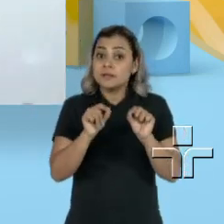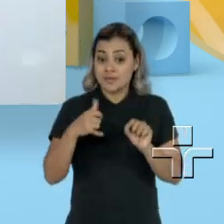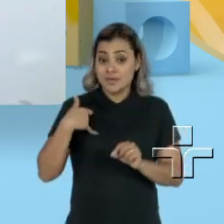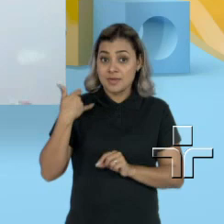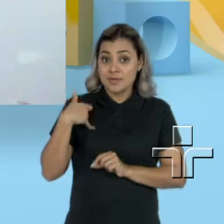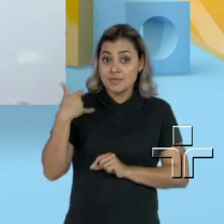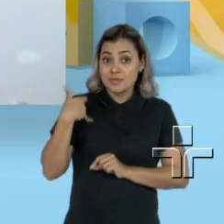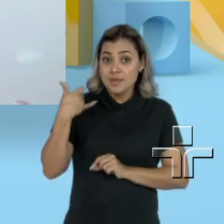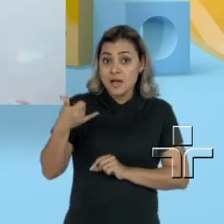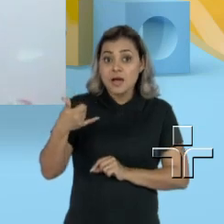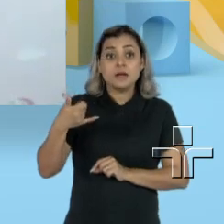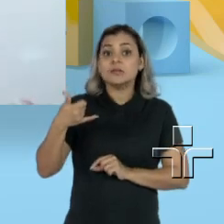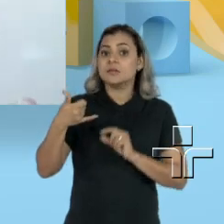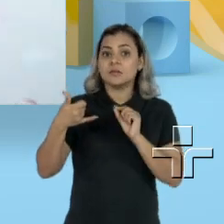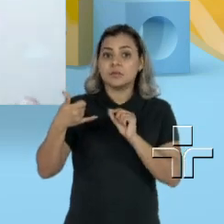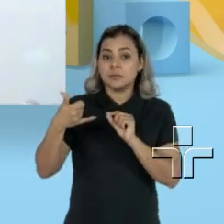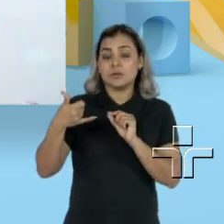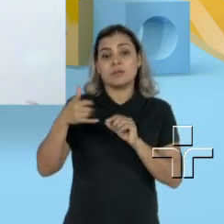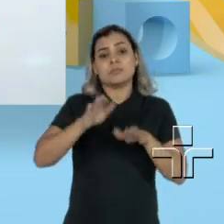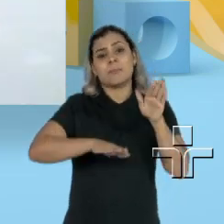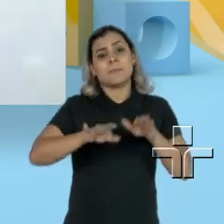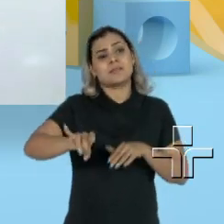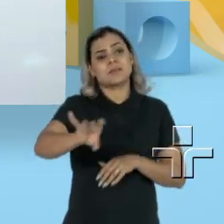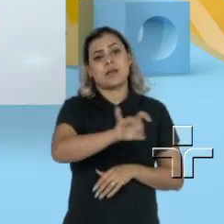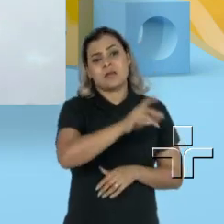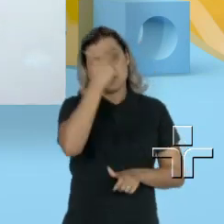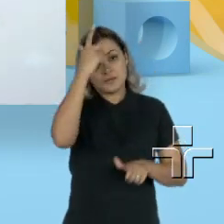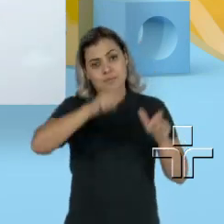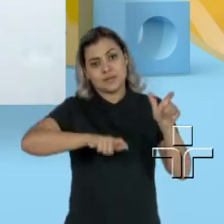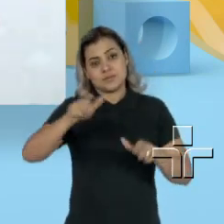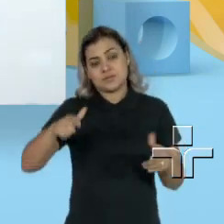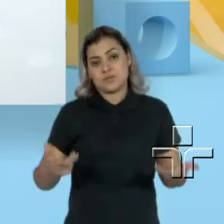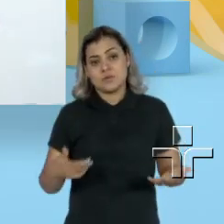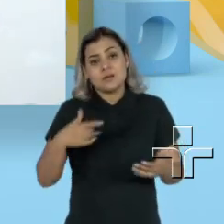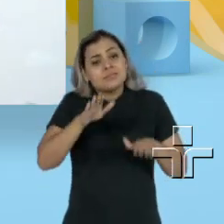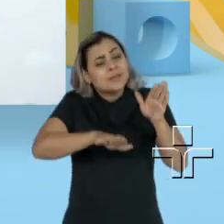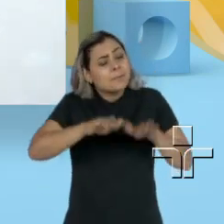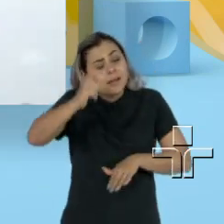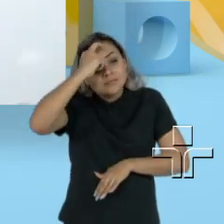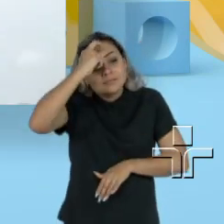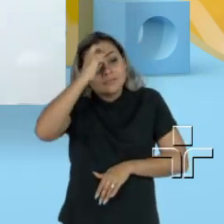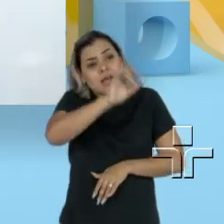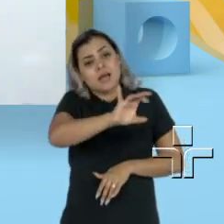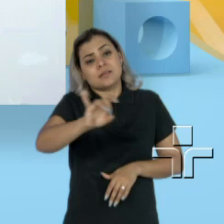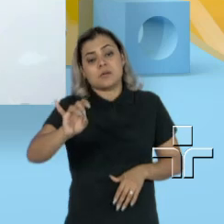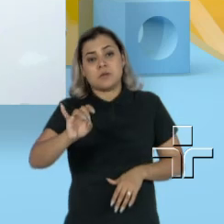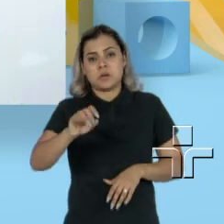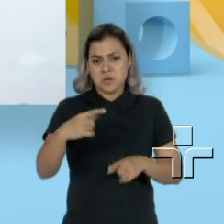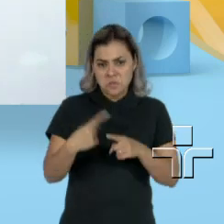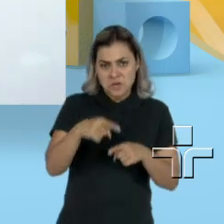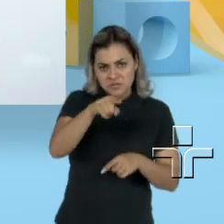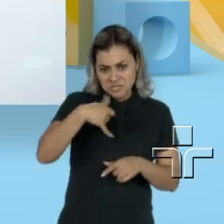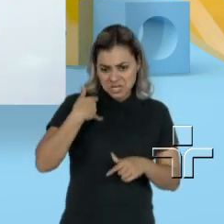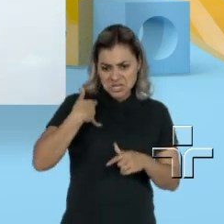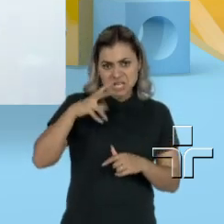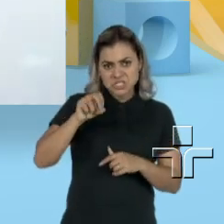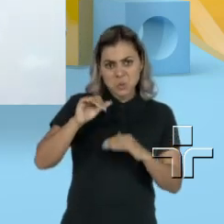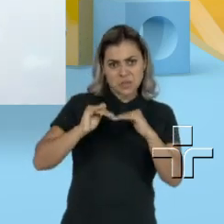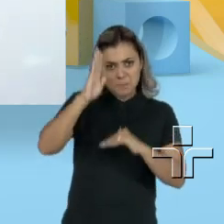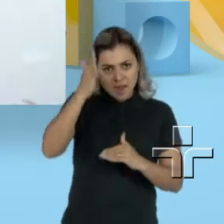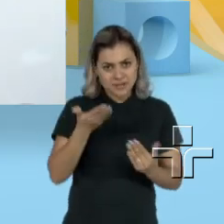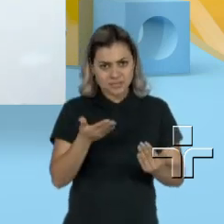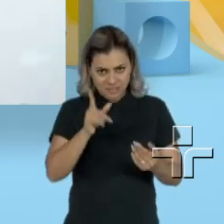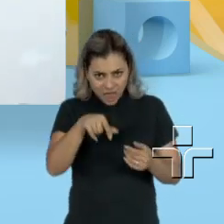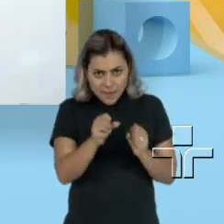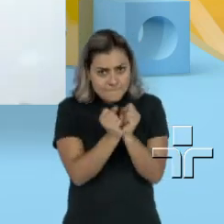idade, eu acho que depende de cada um. Depende da cabeça de cada um. Então não é porque você tem mais de 50 anos que